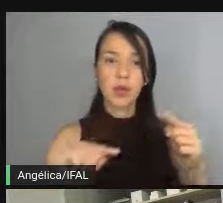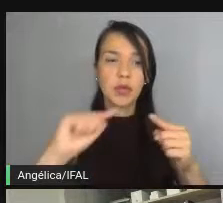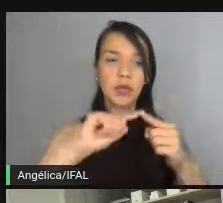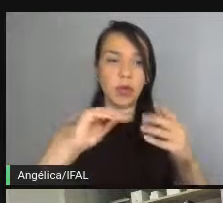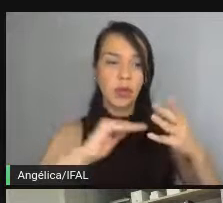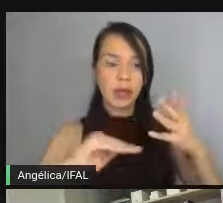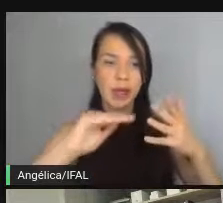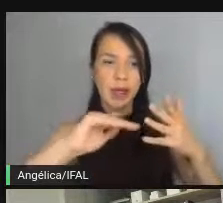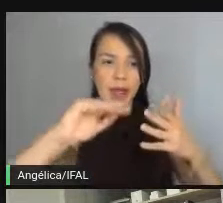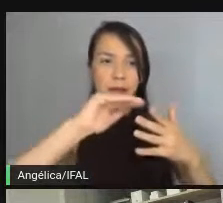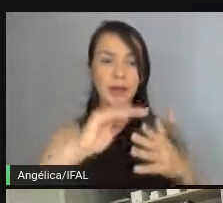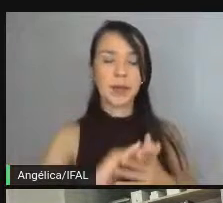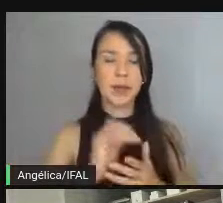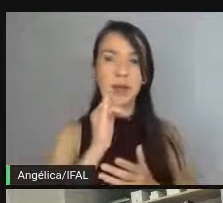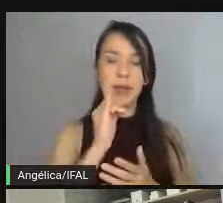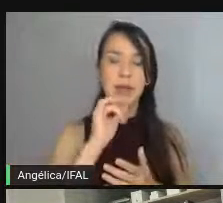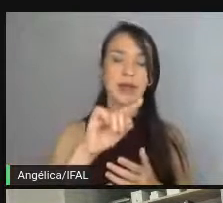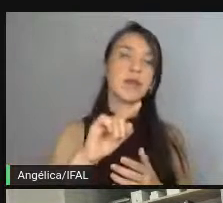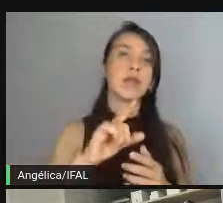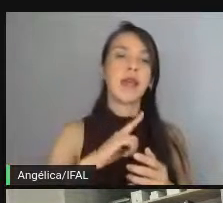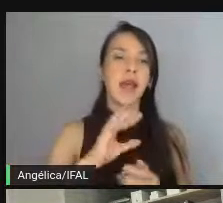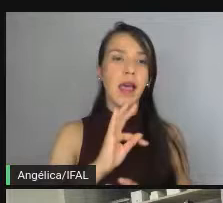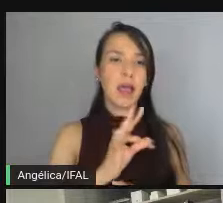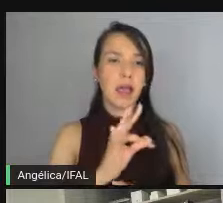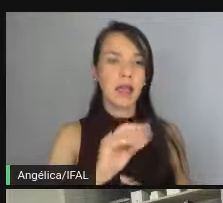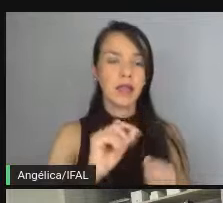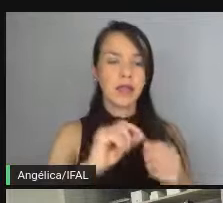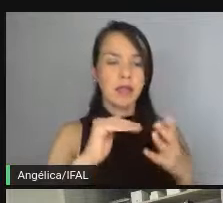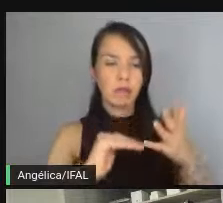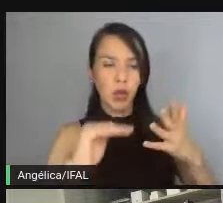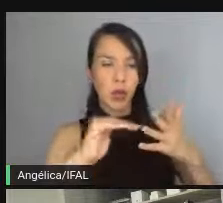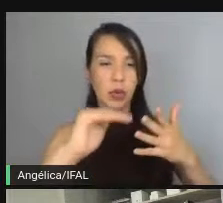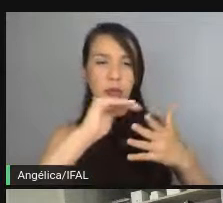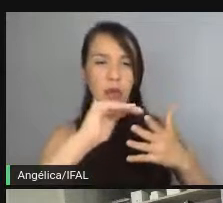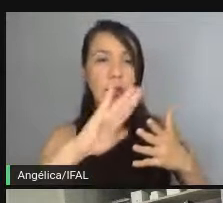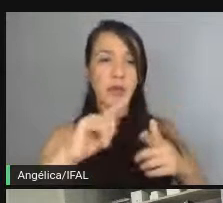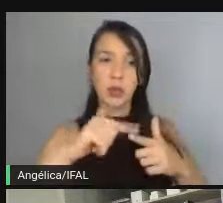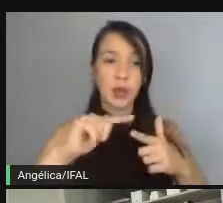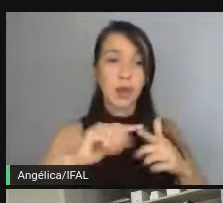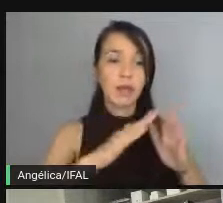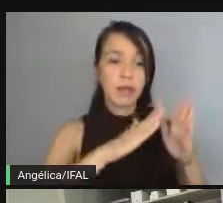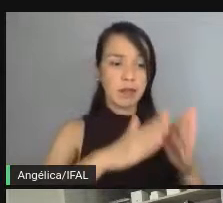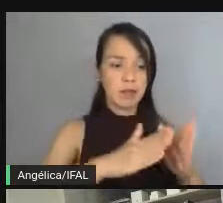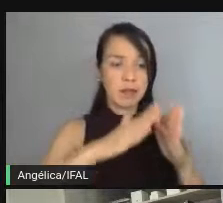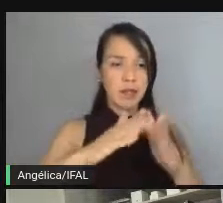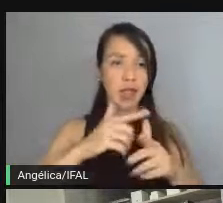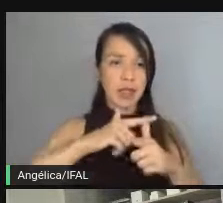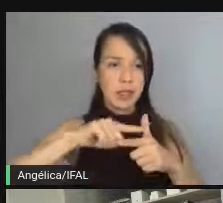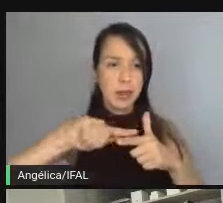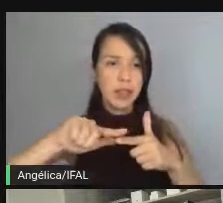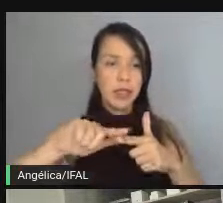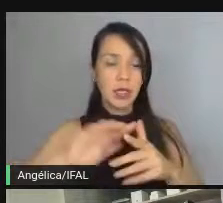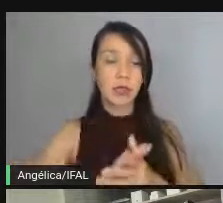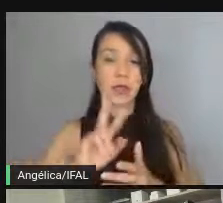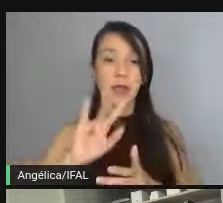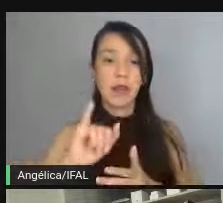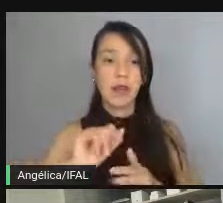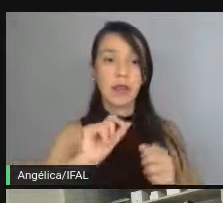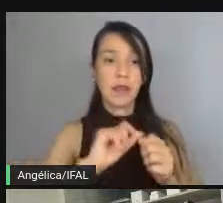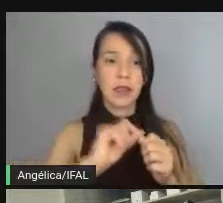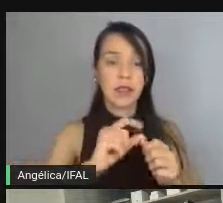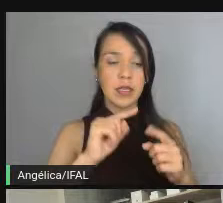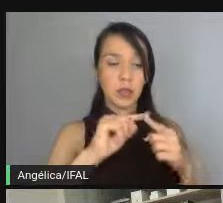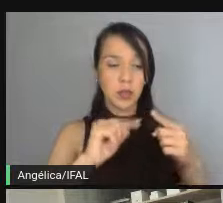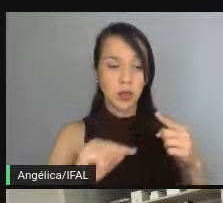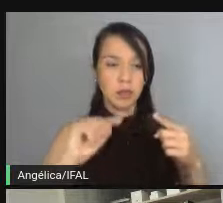Se você é full stack, se você vai ter que desenvolver todas as camadas, não tem problema. Separa por camada o que você precisa fazer e vai fazendo esse